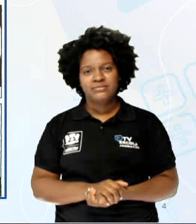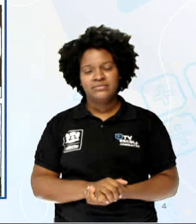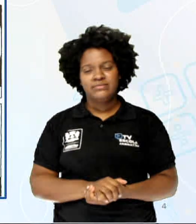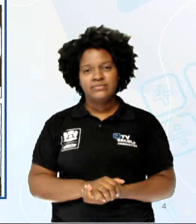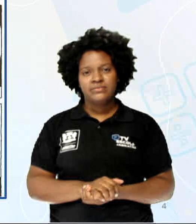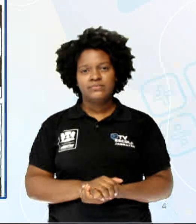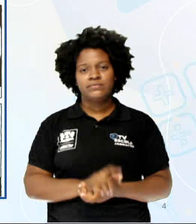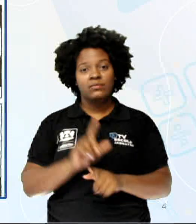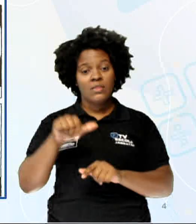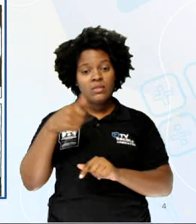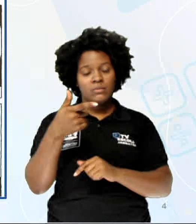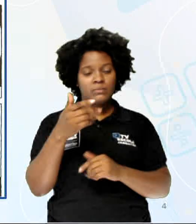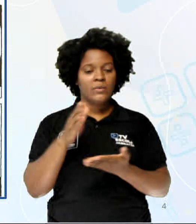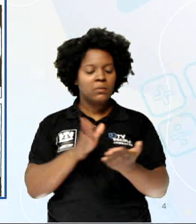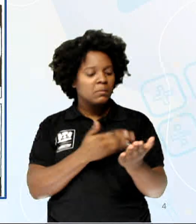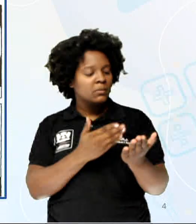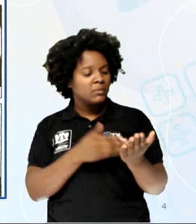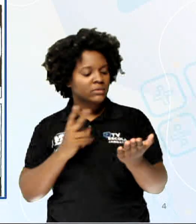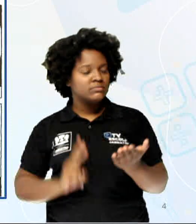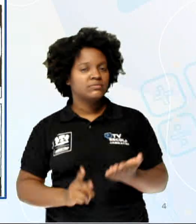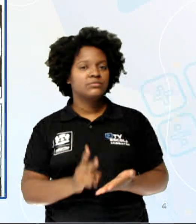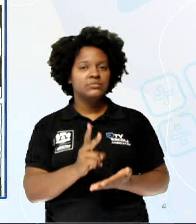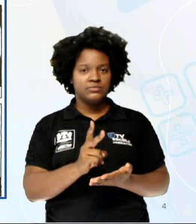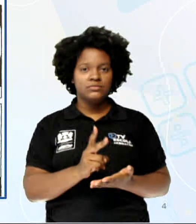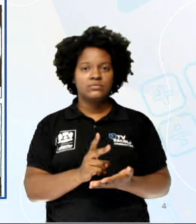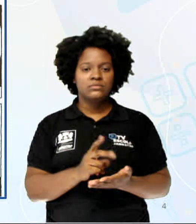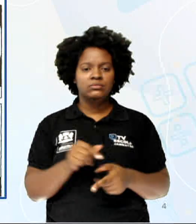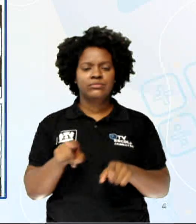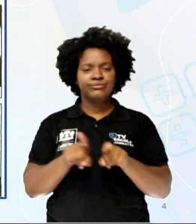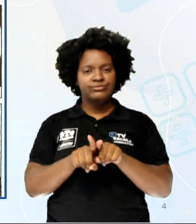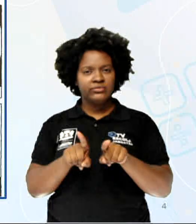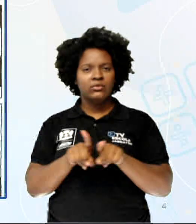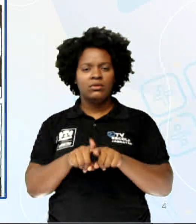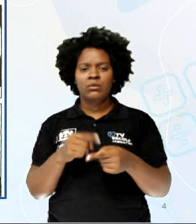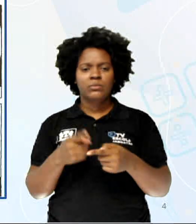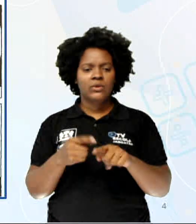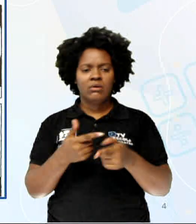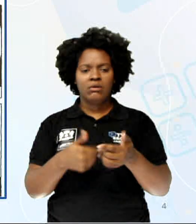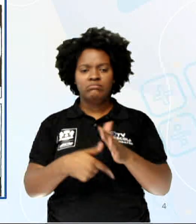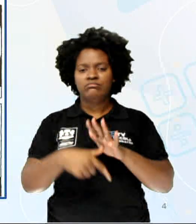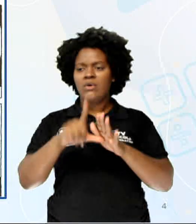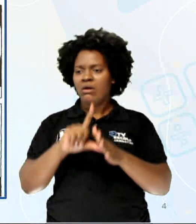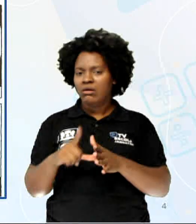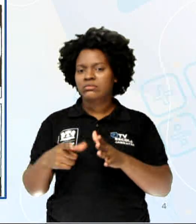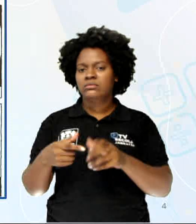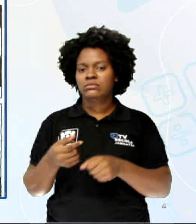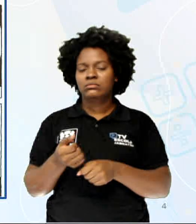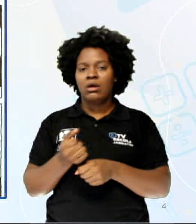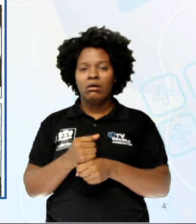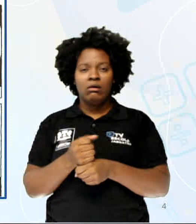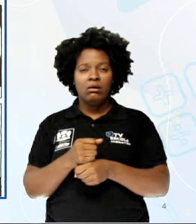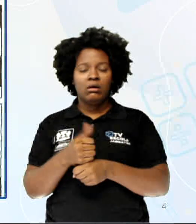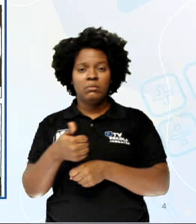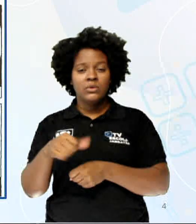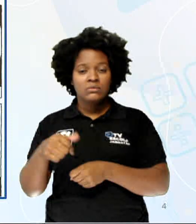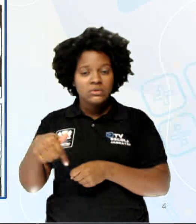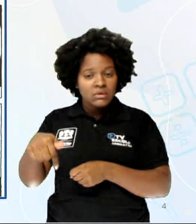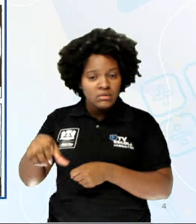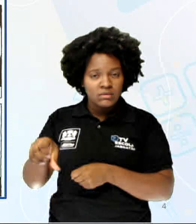Na próxima página, continua assim. E também, porque antes disso, em 1979,